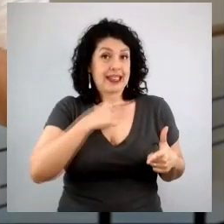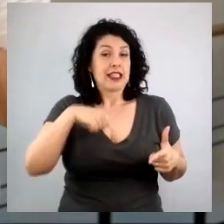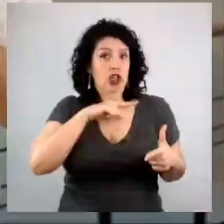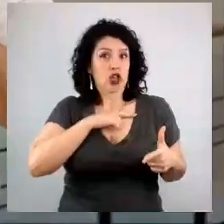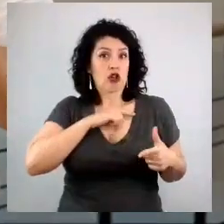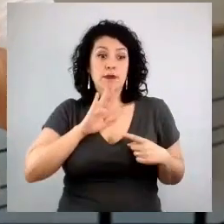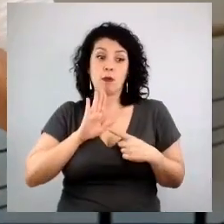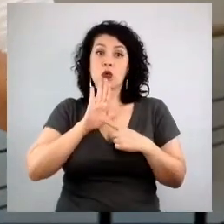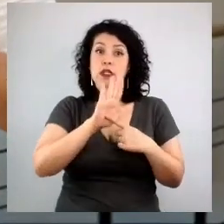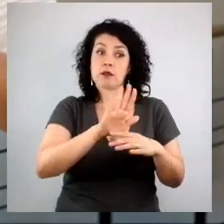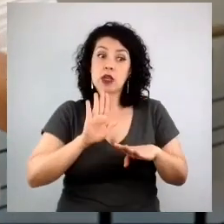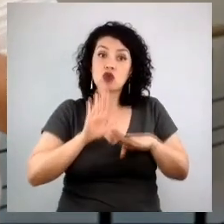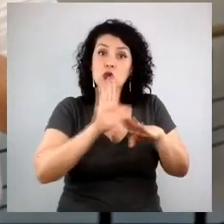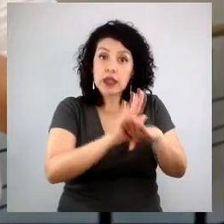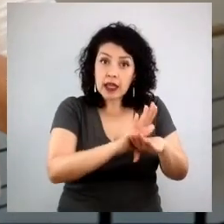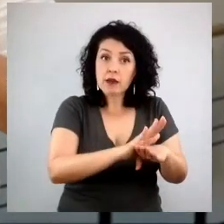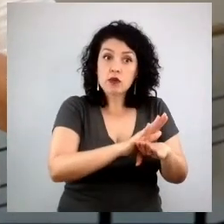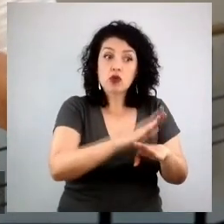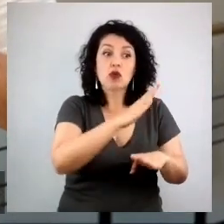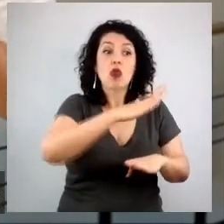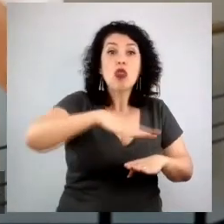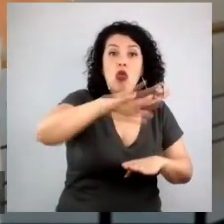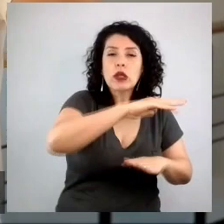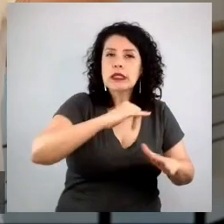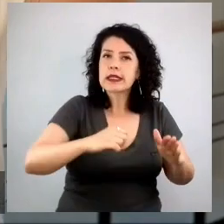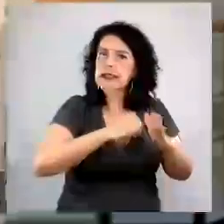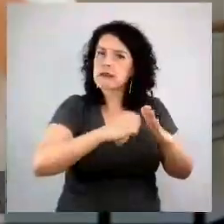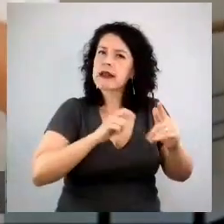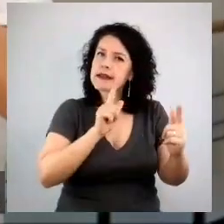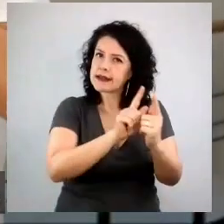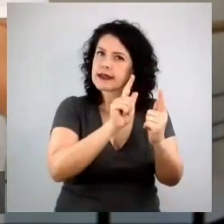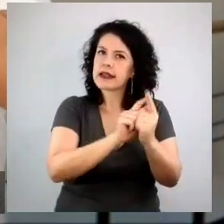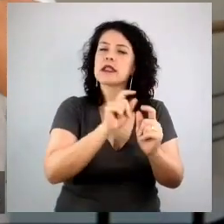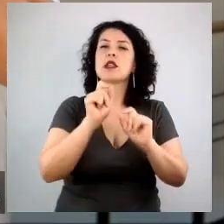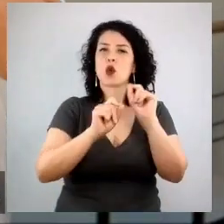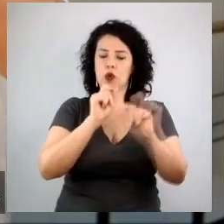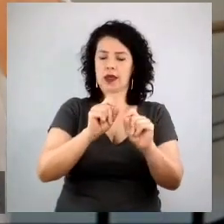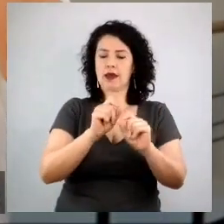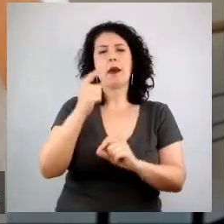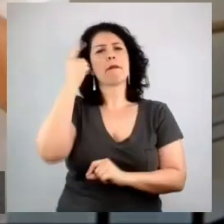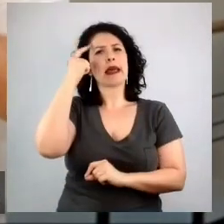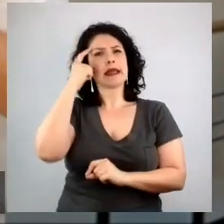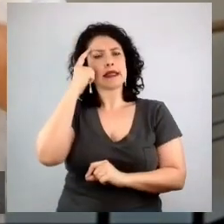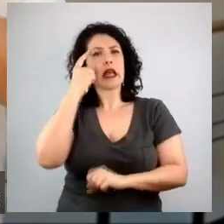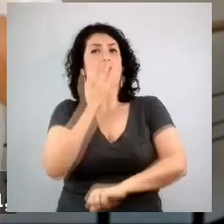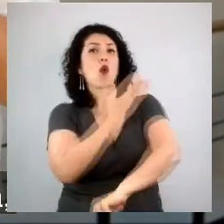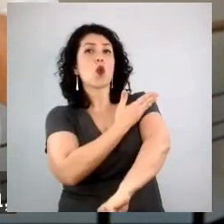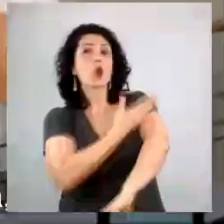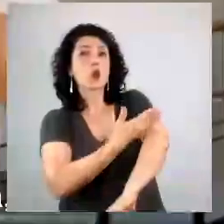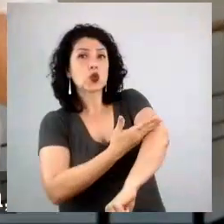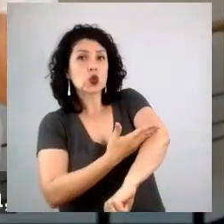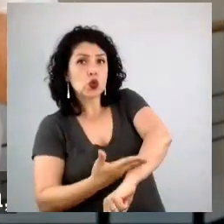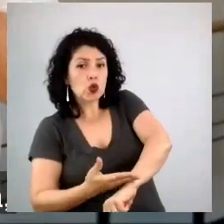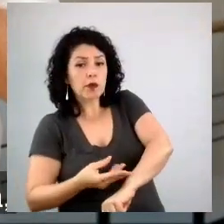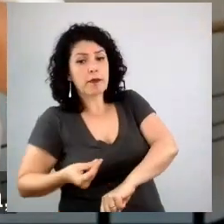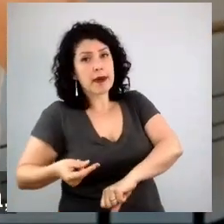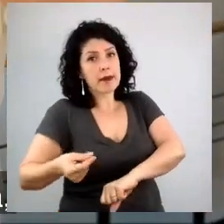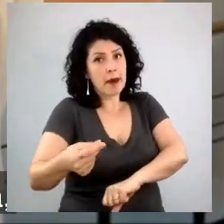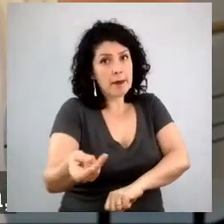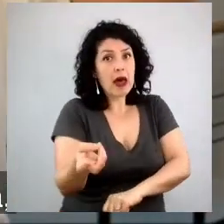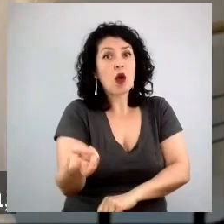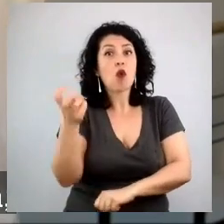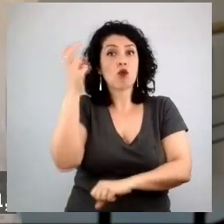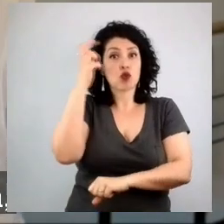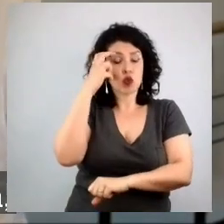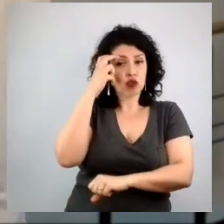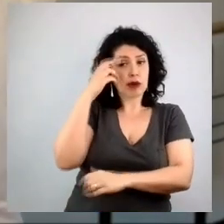é separar aquilo que são comportamentos de longo prazo, são realmente tendências culturais que a gente observa que vão